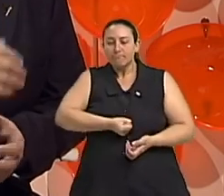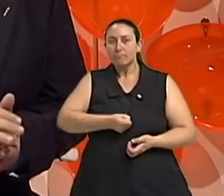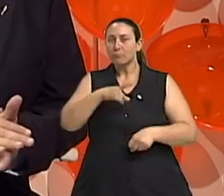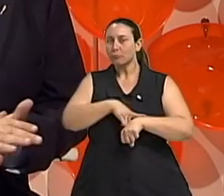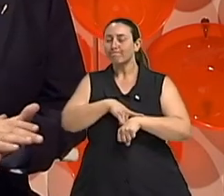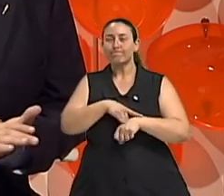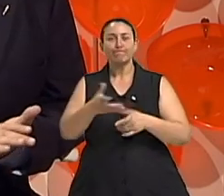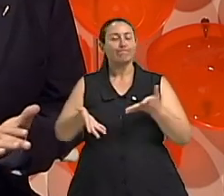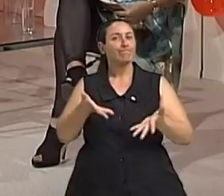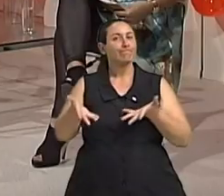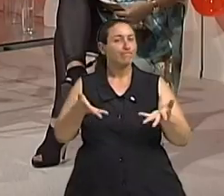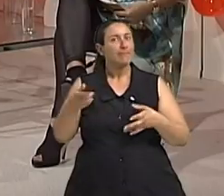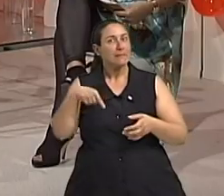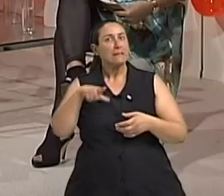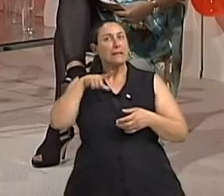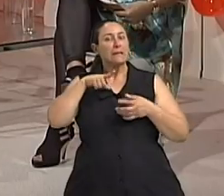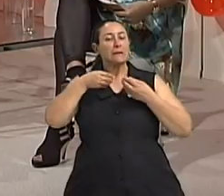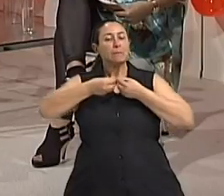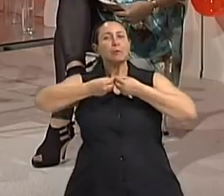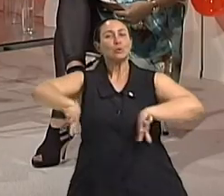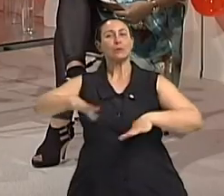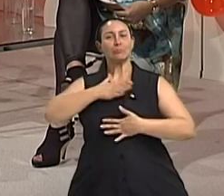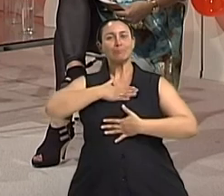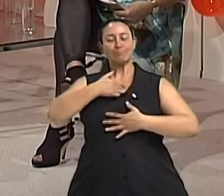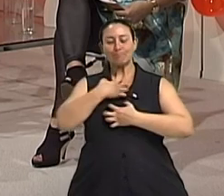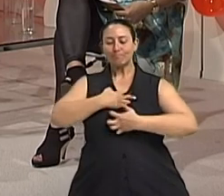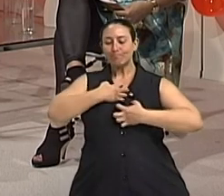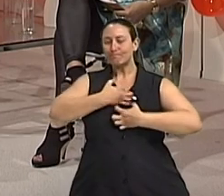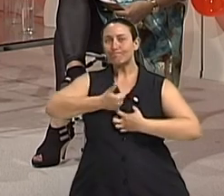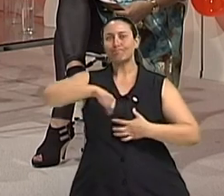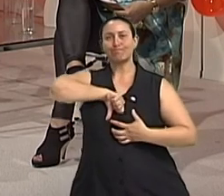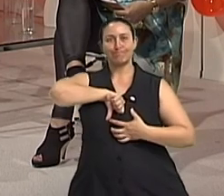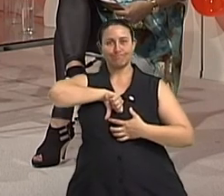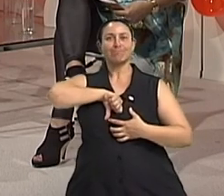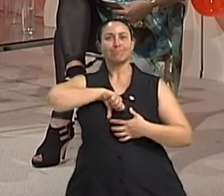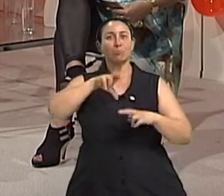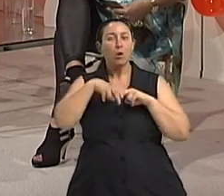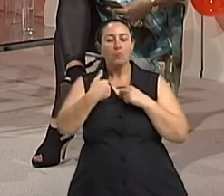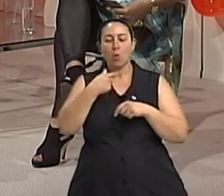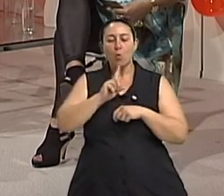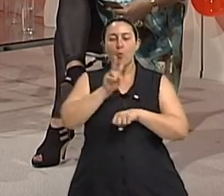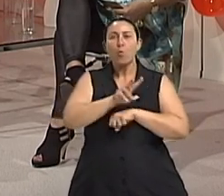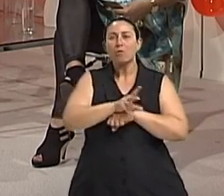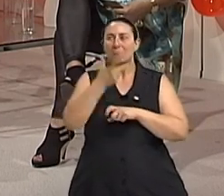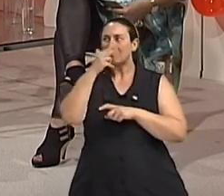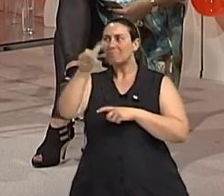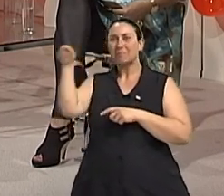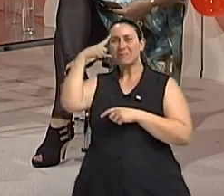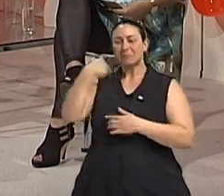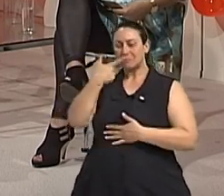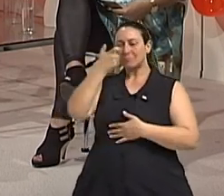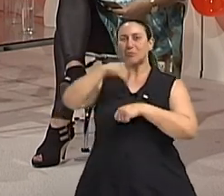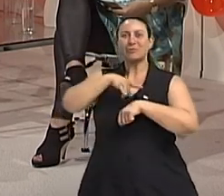prejuízo que tu mencionaste com relação à autoestima e à segurança pessoal. E da higiene pessoal. Tudo isso compõe a